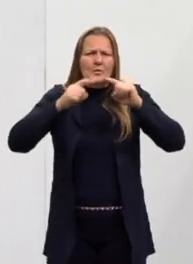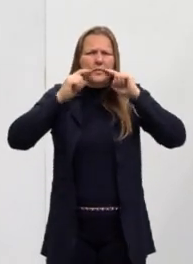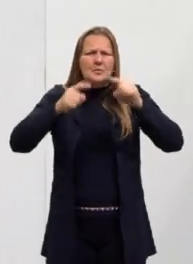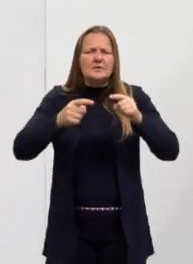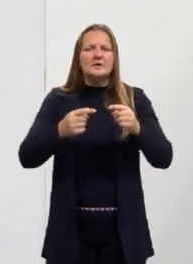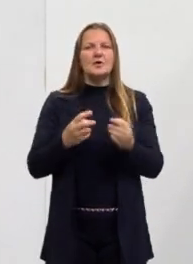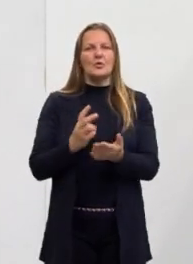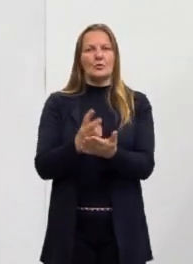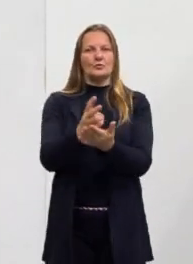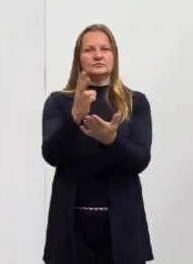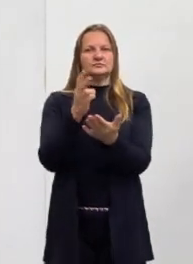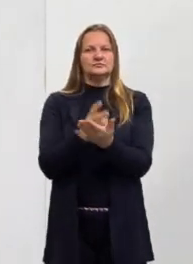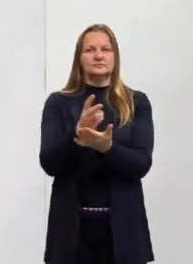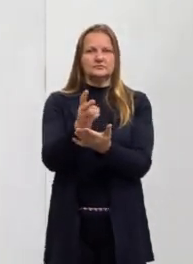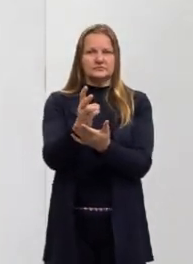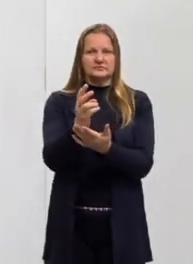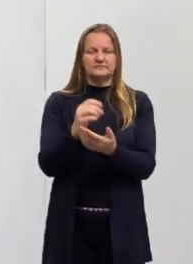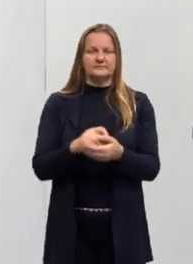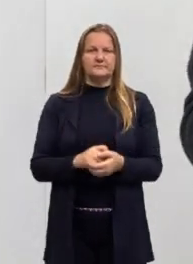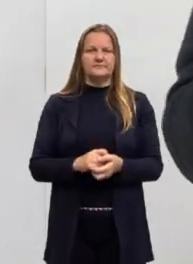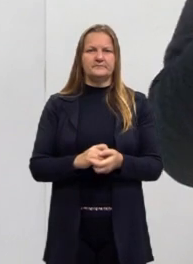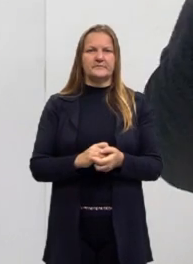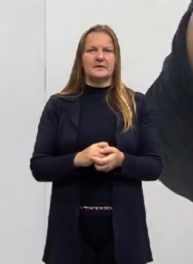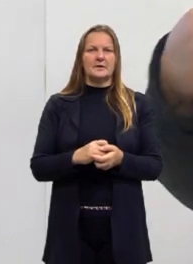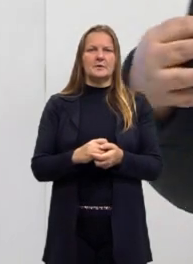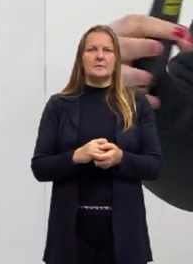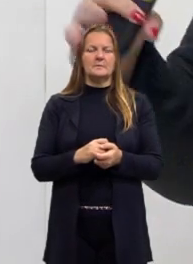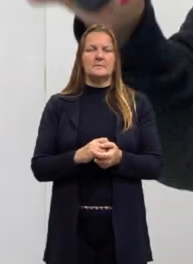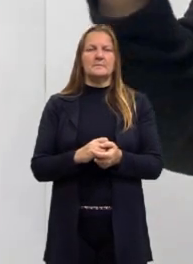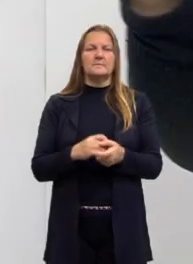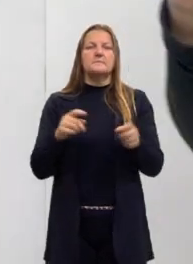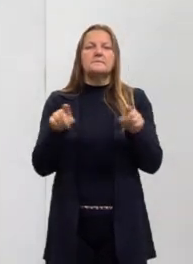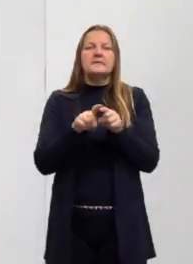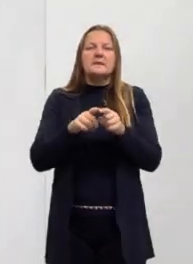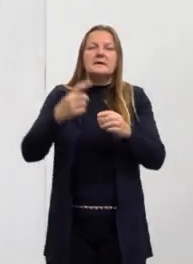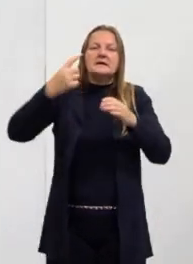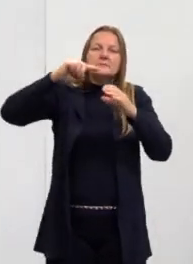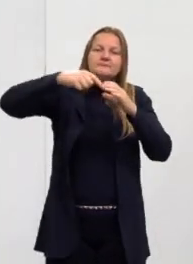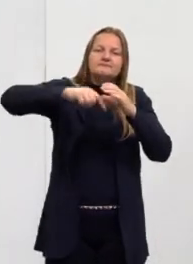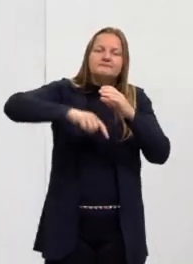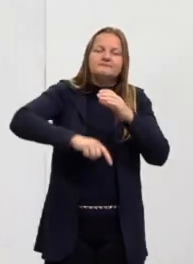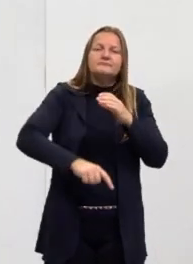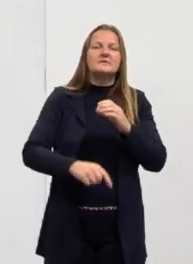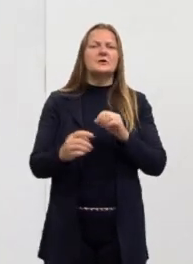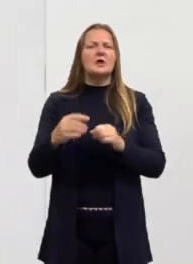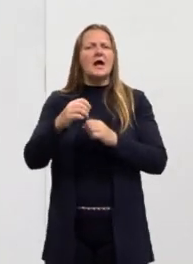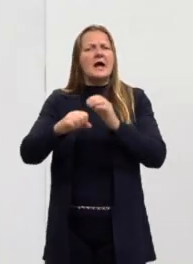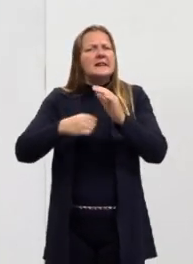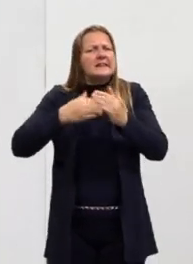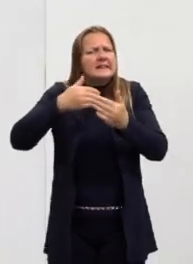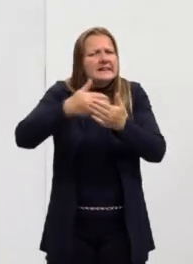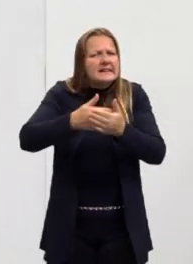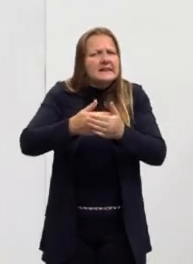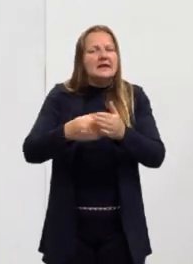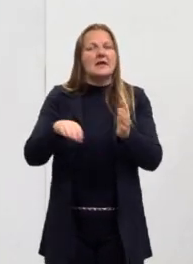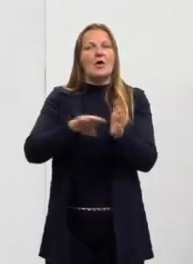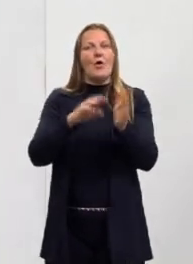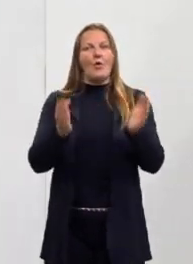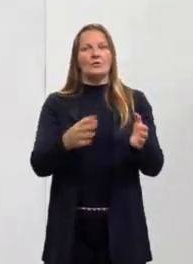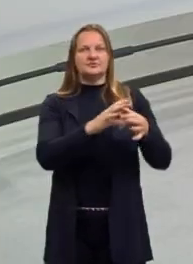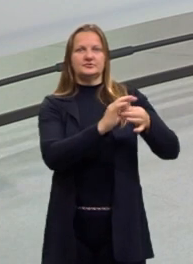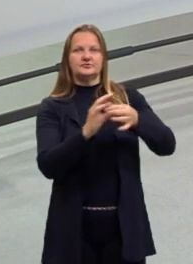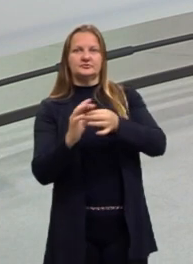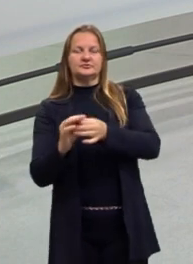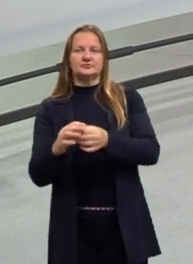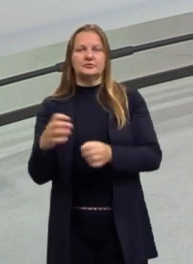continua aqui durante o modernismo, e só vem se aprofundando durante os anos até chegar os dias de hoje, por quê?